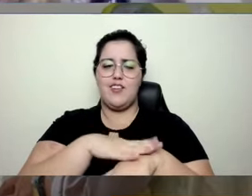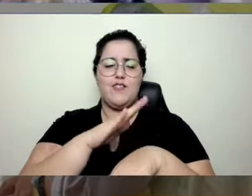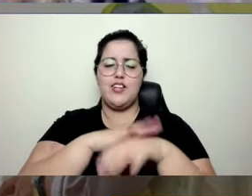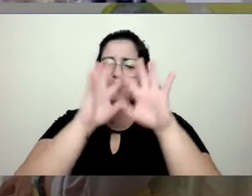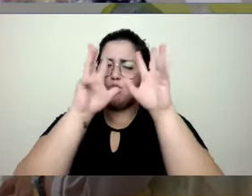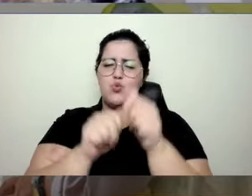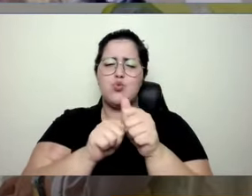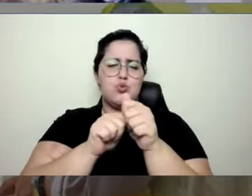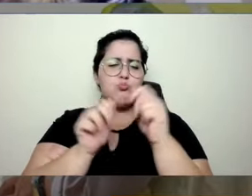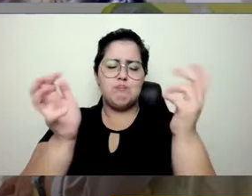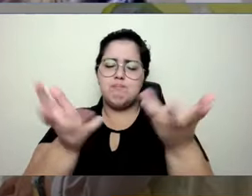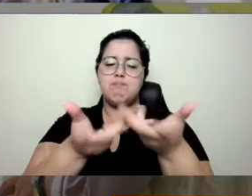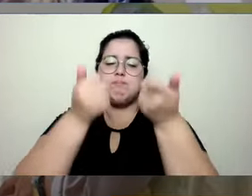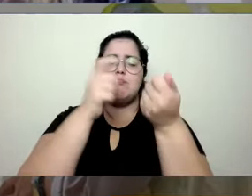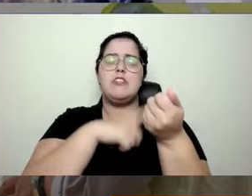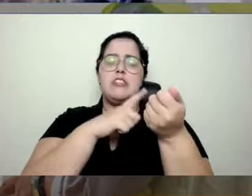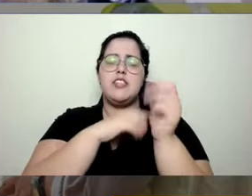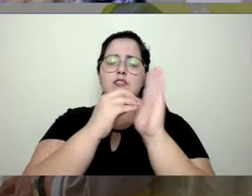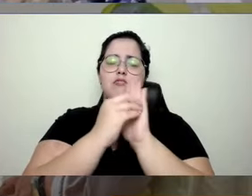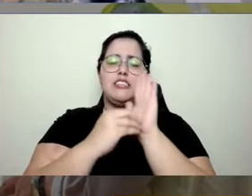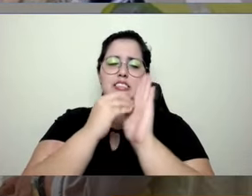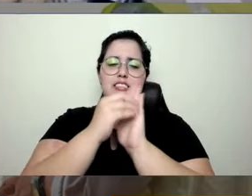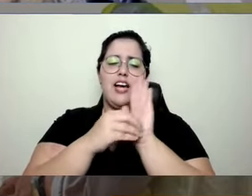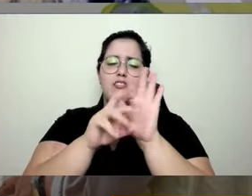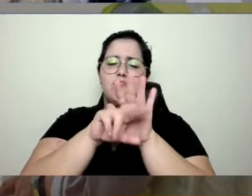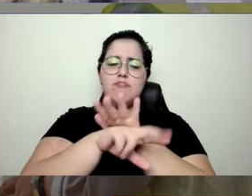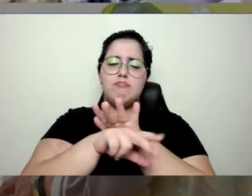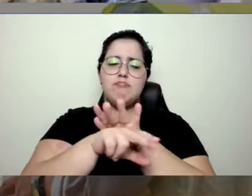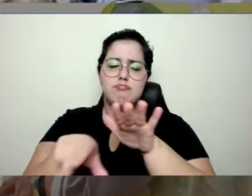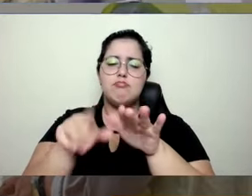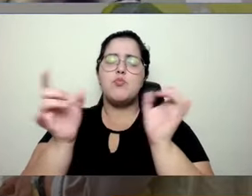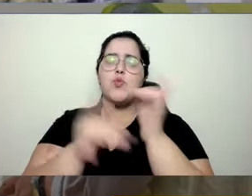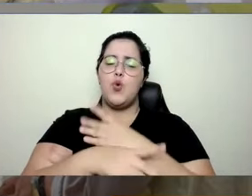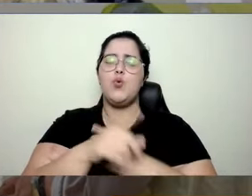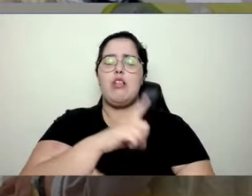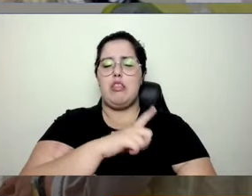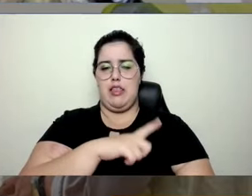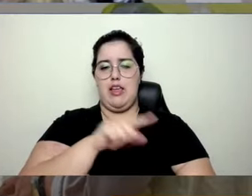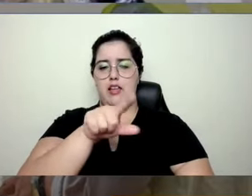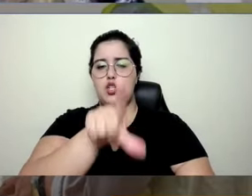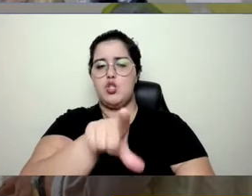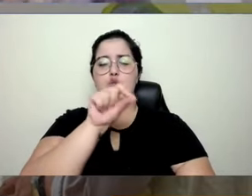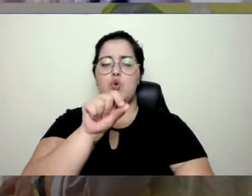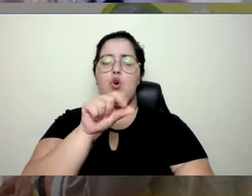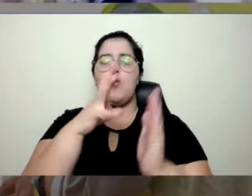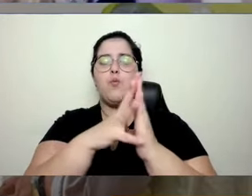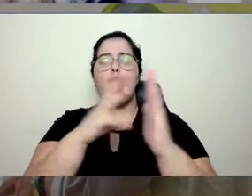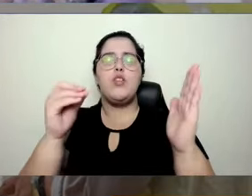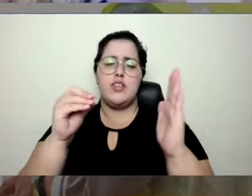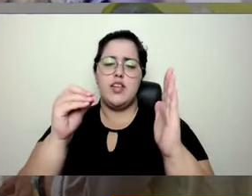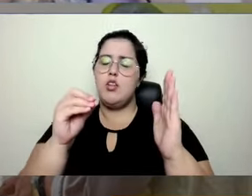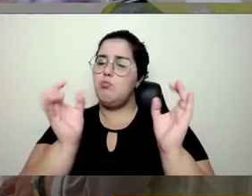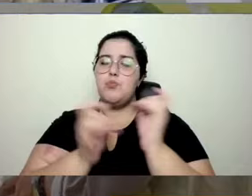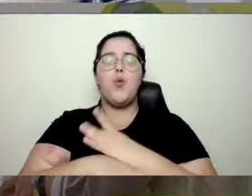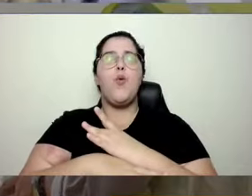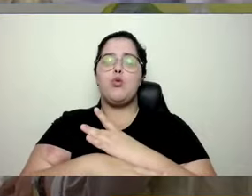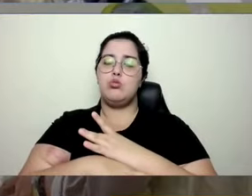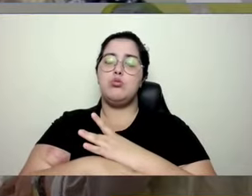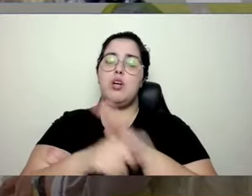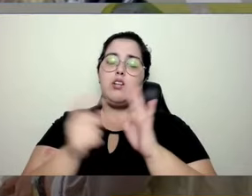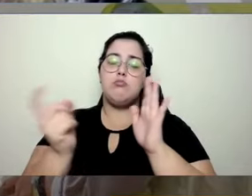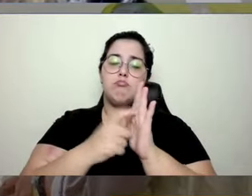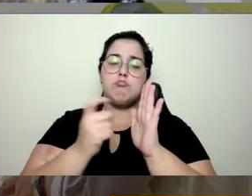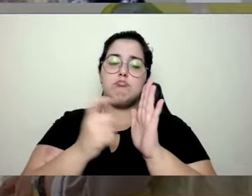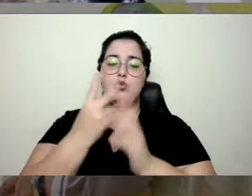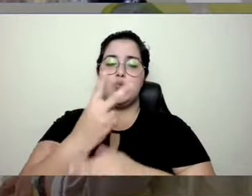milhares de designs já prontos, você escolhe lá o modelo de currículo e aí você clica duas